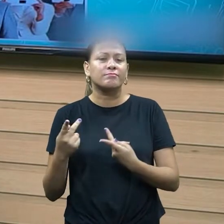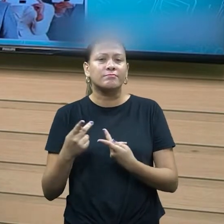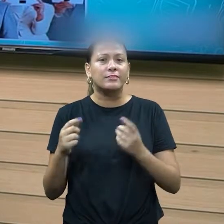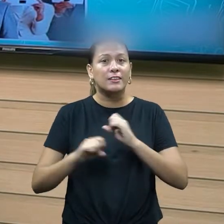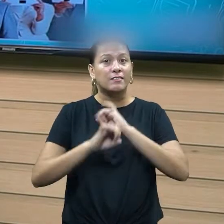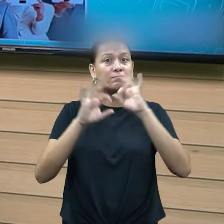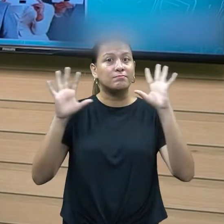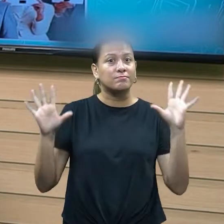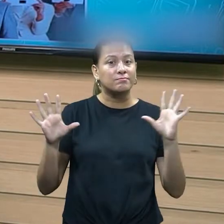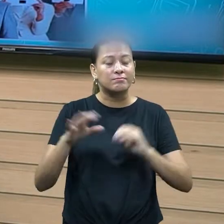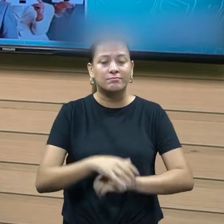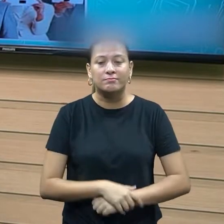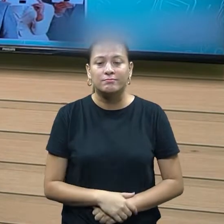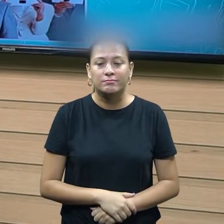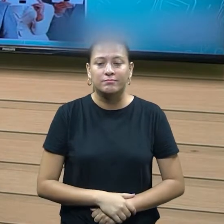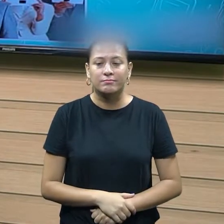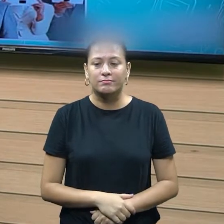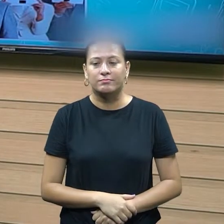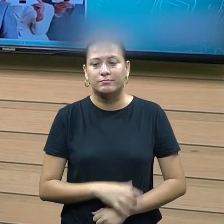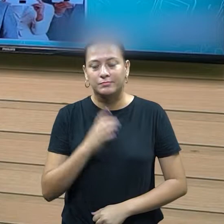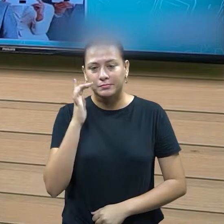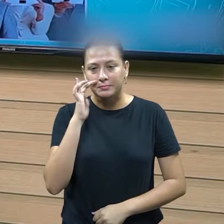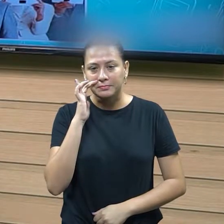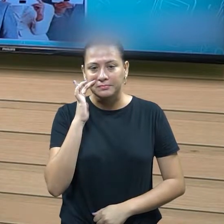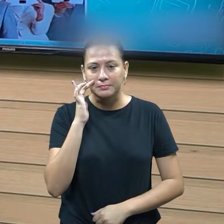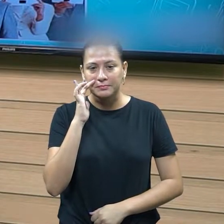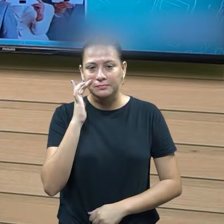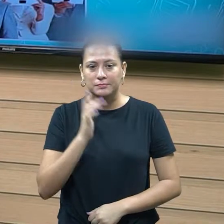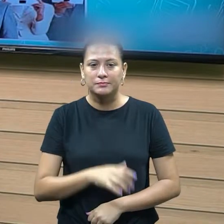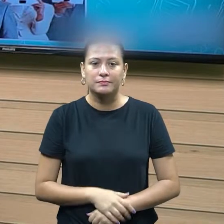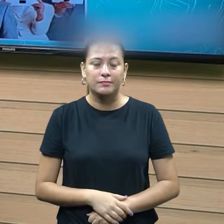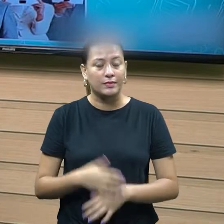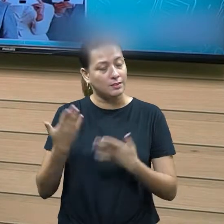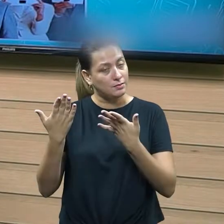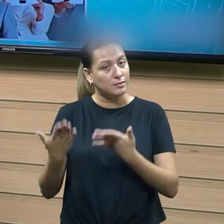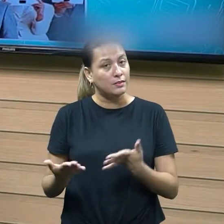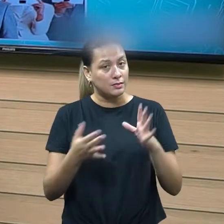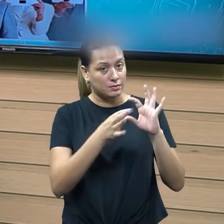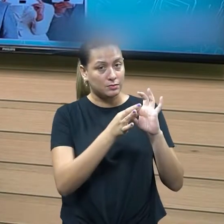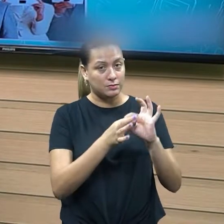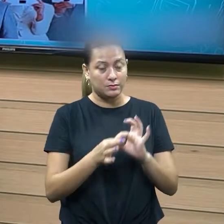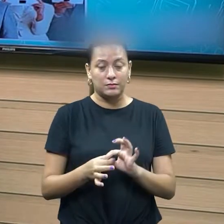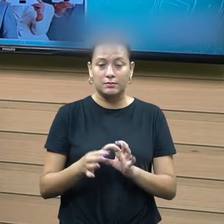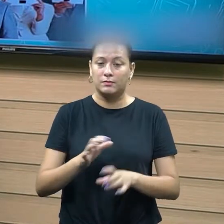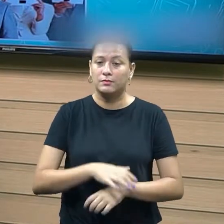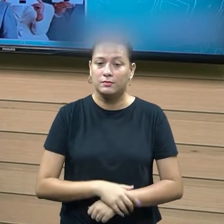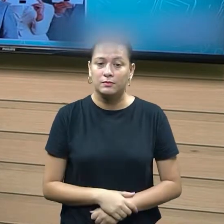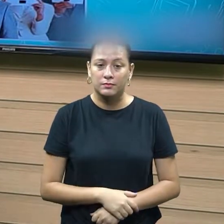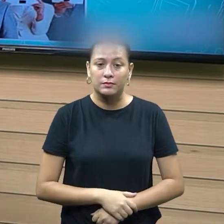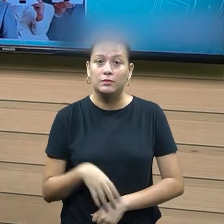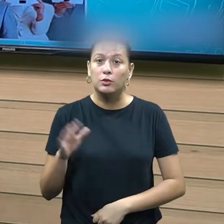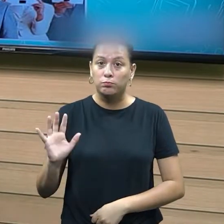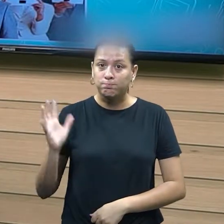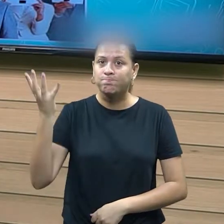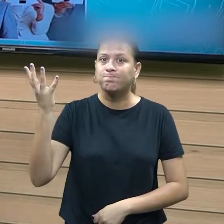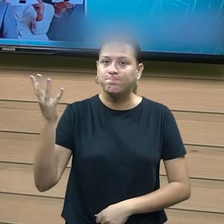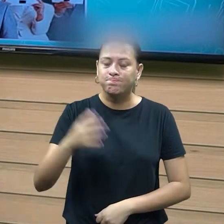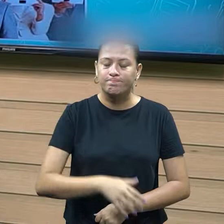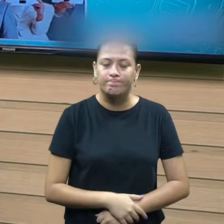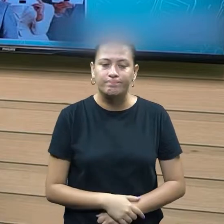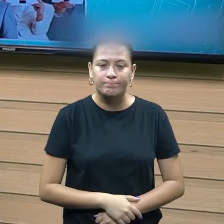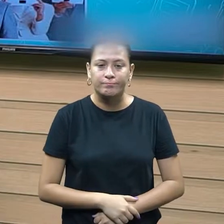ser claro. Então, nessas situações aqui, muitas vezes ela se faz presente. por isso que a gente